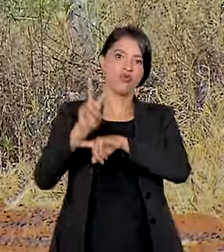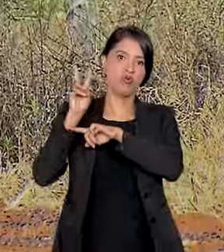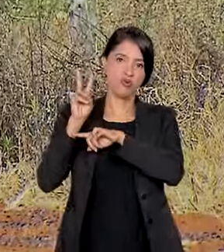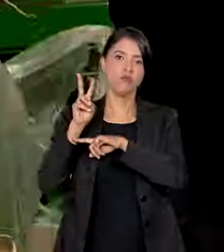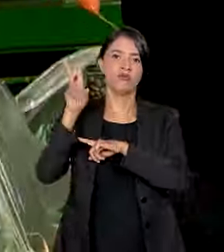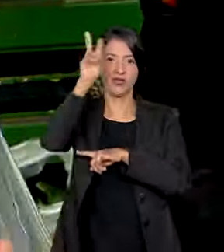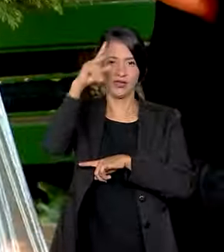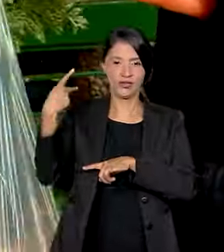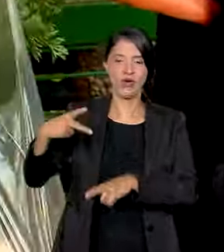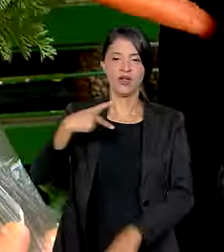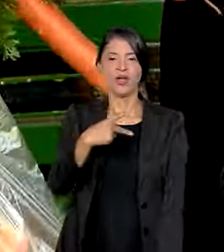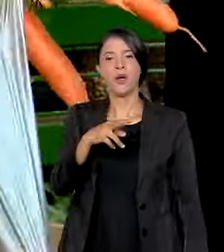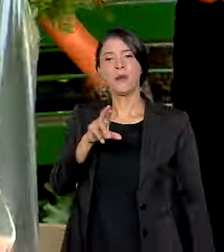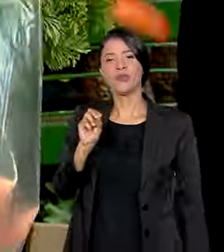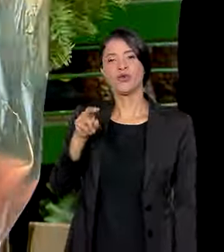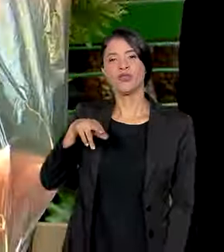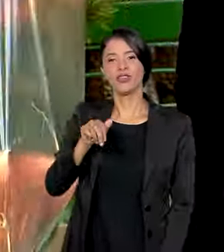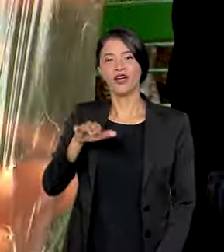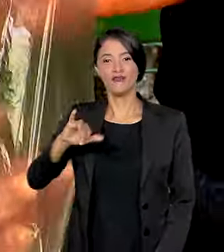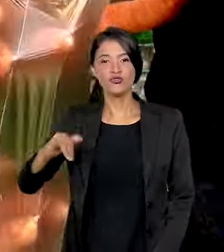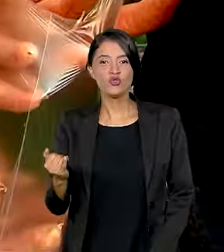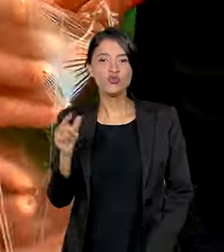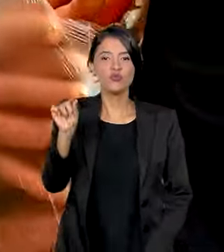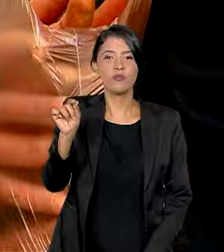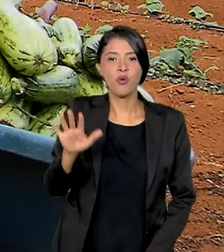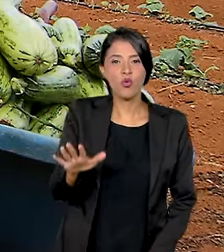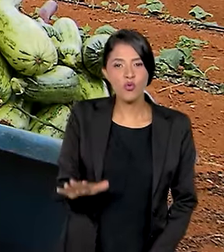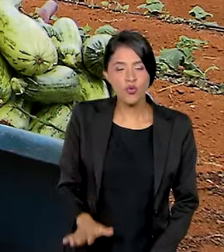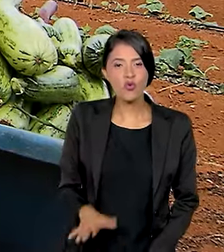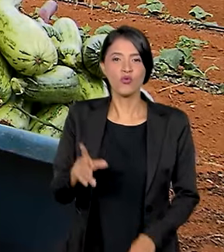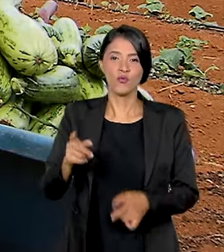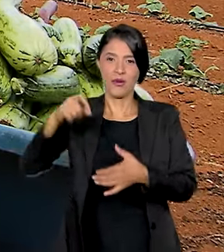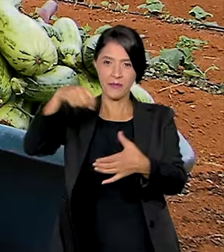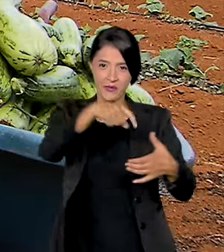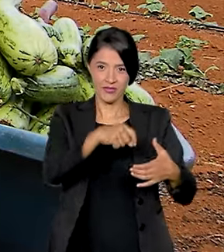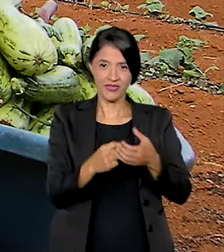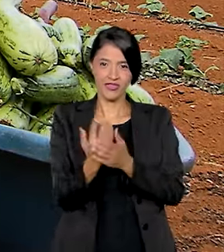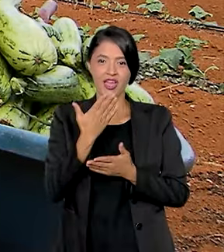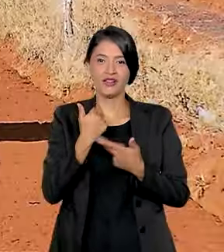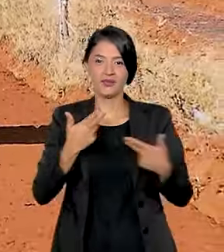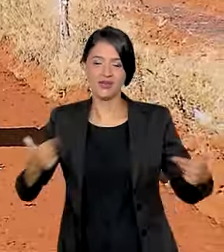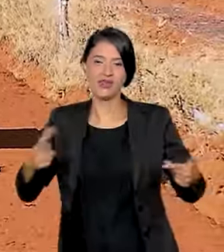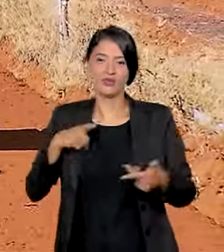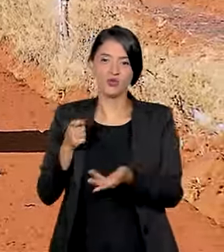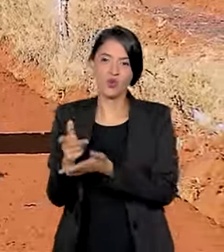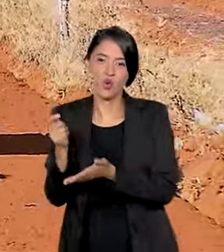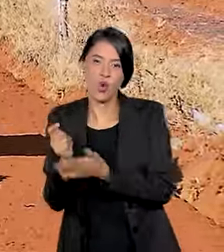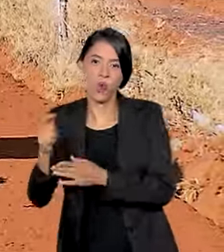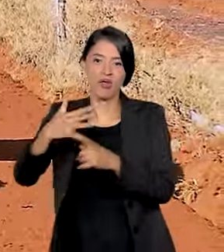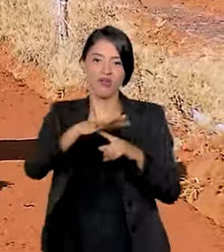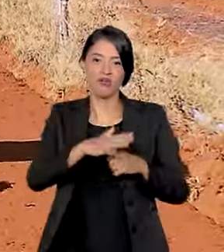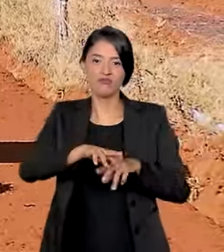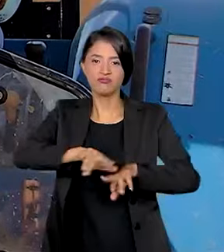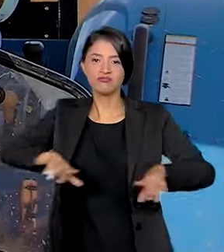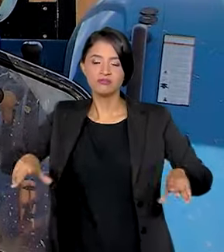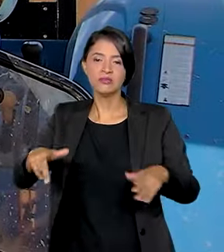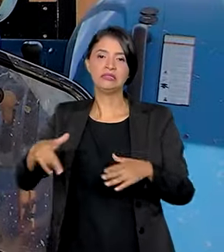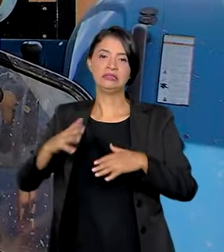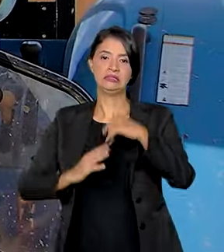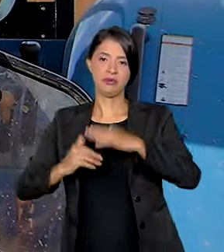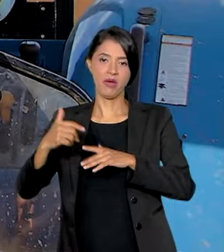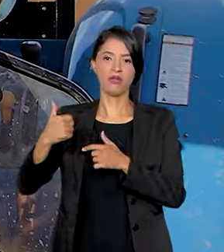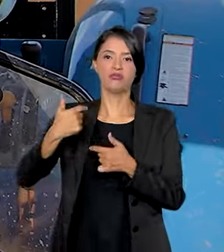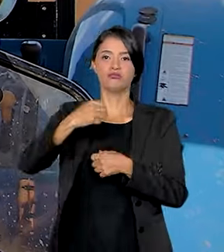crédito na história do Pronaf teve juros mais baixos para a produção de alimentos, aquisição de máquinas e